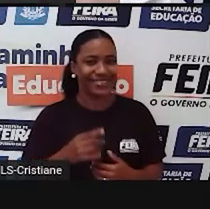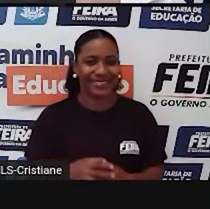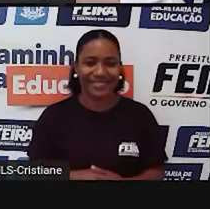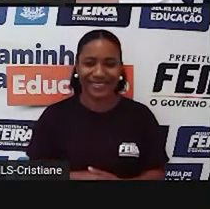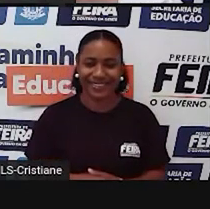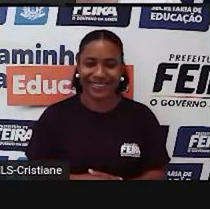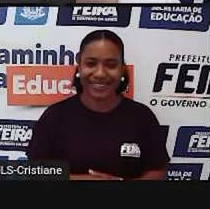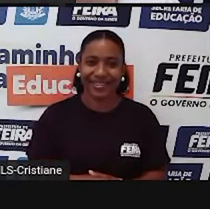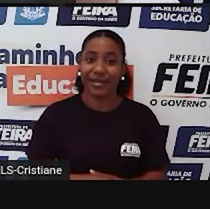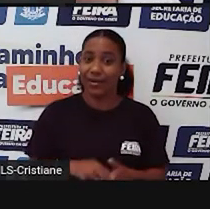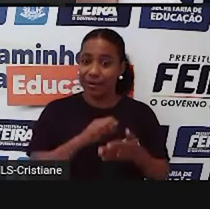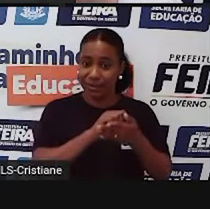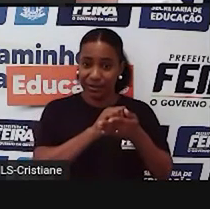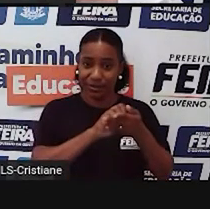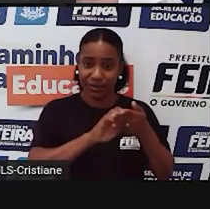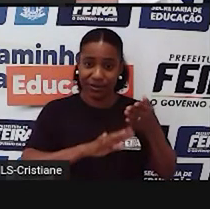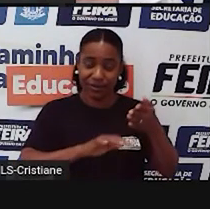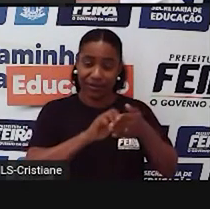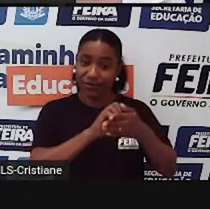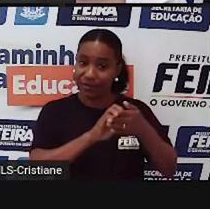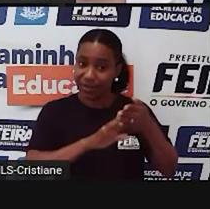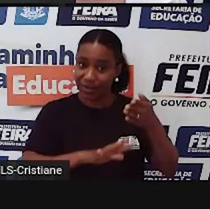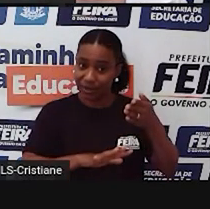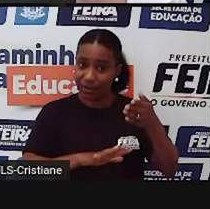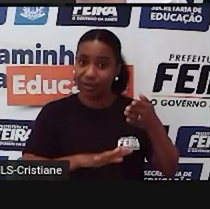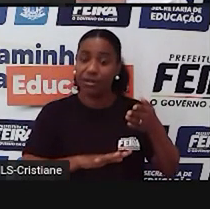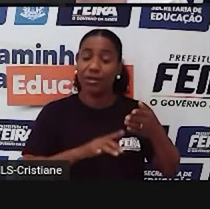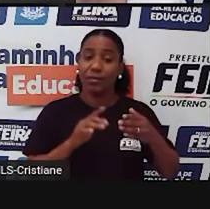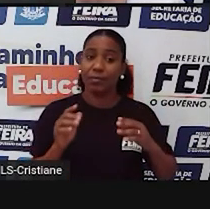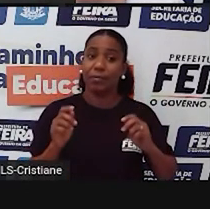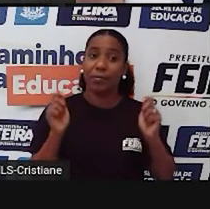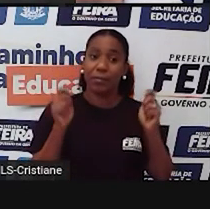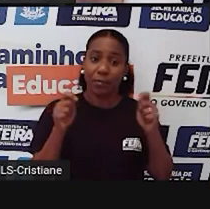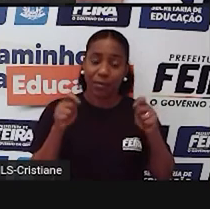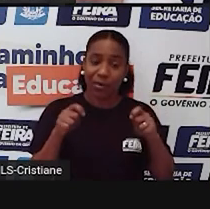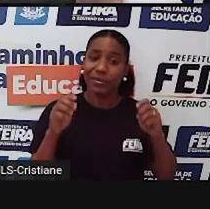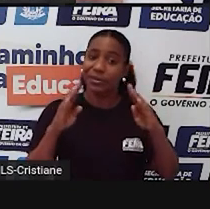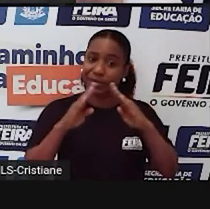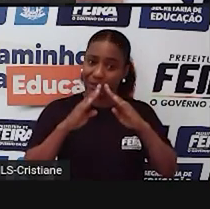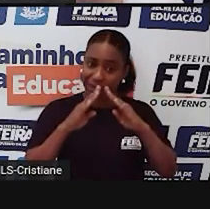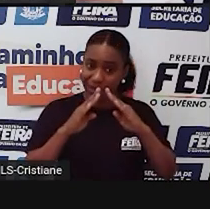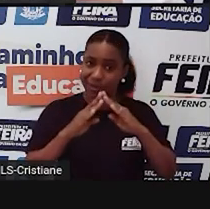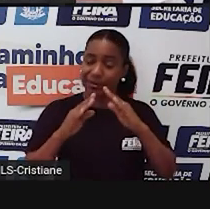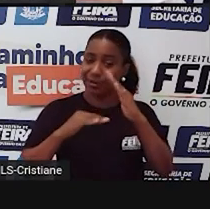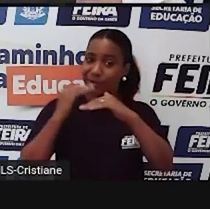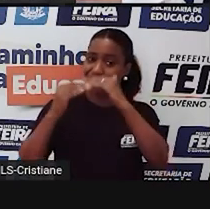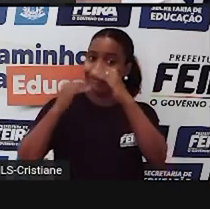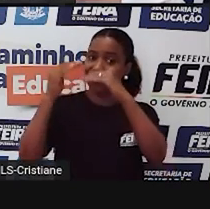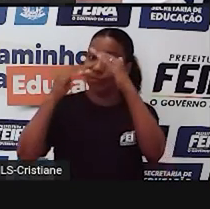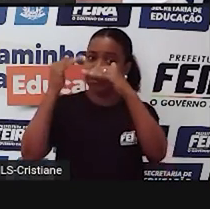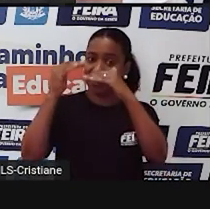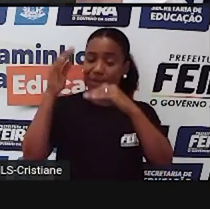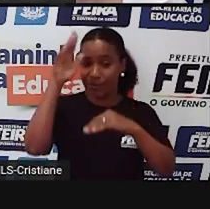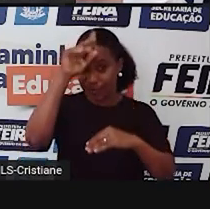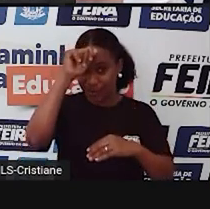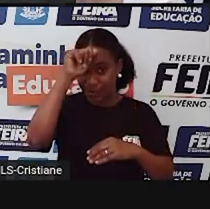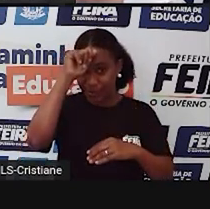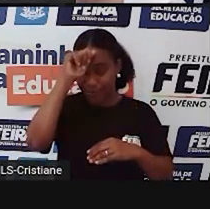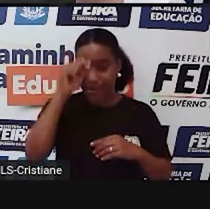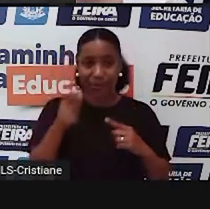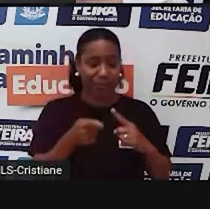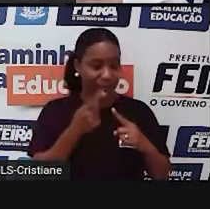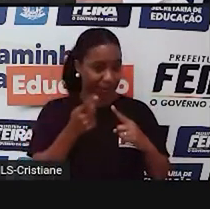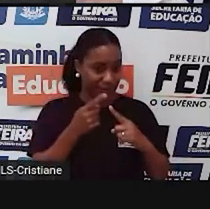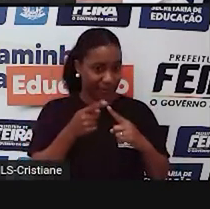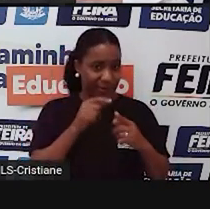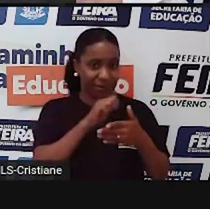deixar aqui algumas atividades para que vocês possam desenvolver um pouco mais inglês. A nossa primeira atividade diz assim.